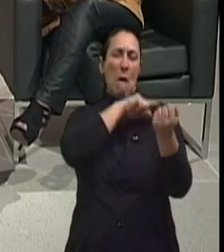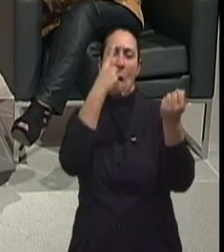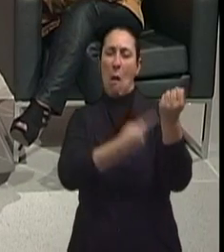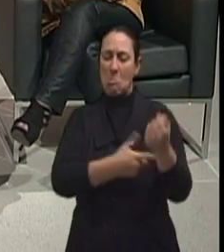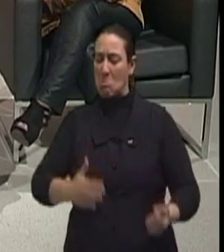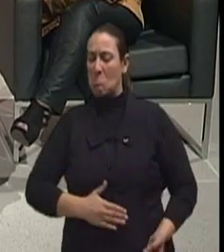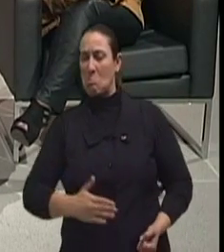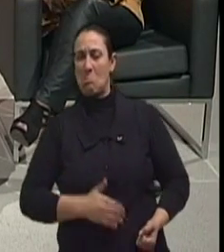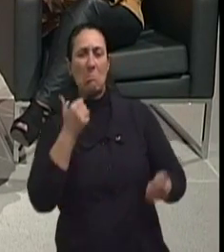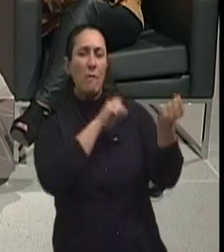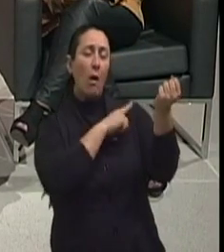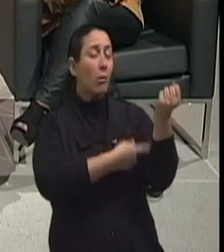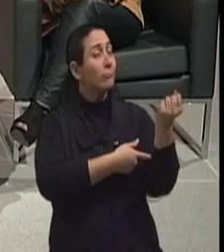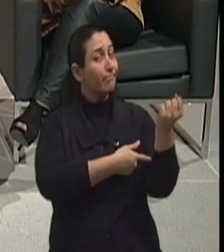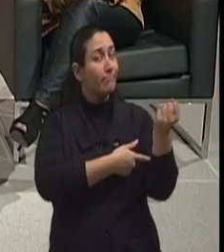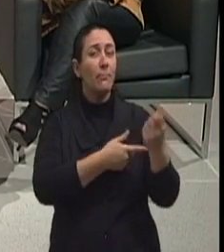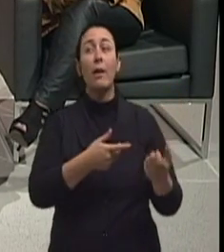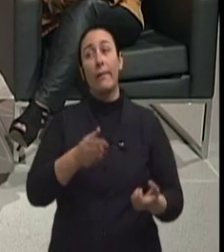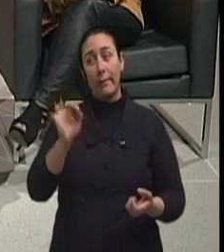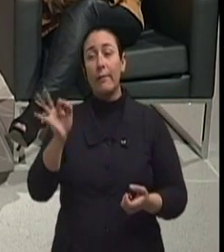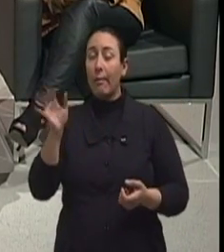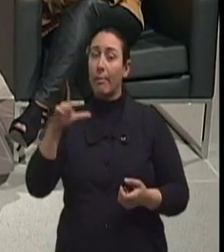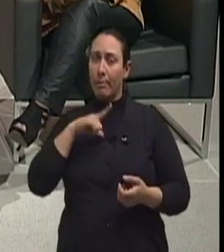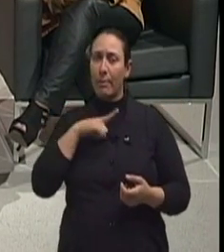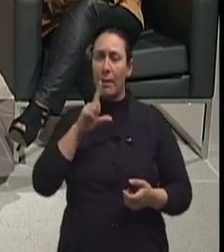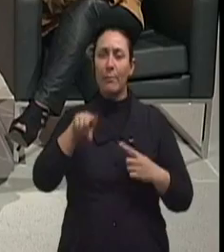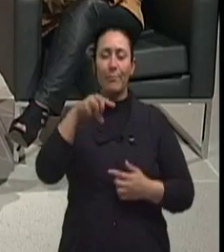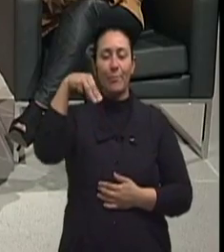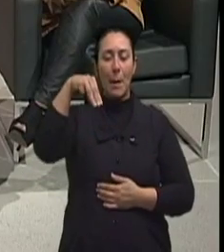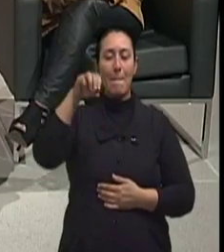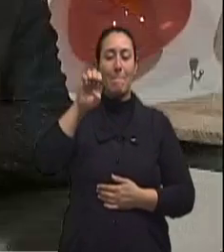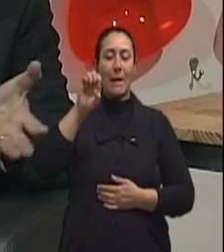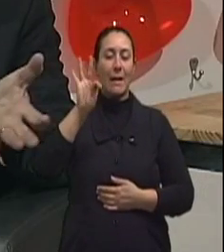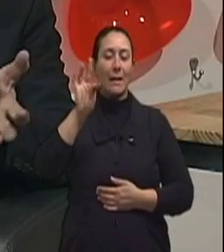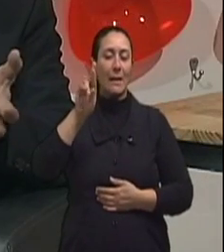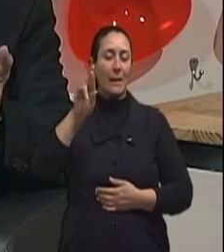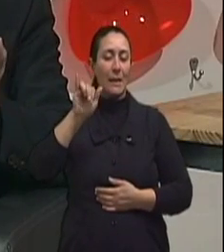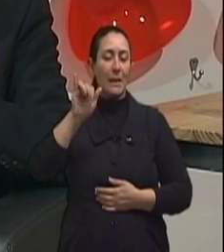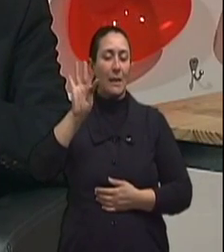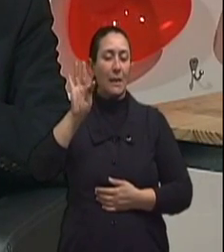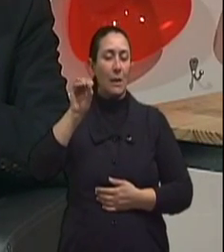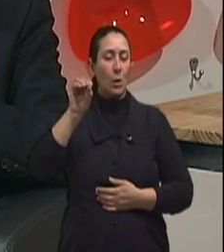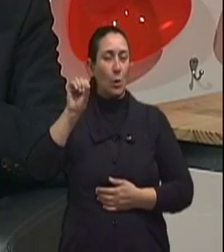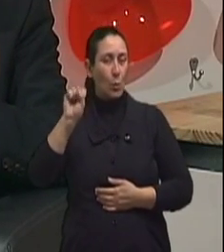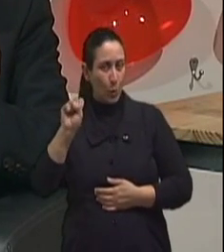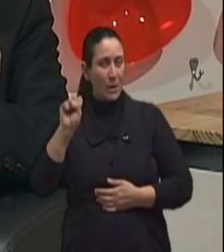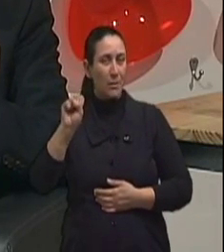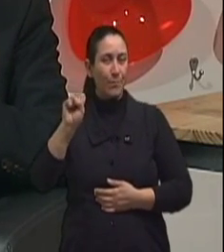e não me dá nada. câncer de estômago, um dos fatores de risco são os nitritos ou nitratos, que vem muito de carne que era